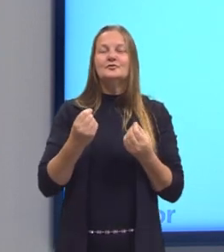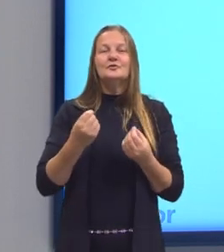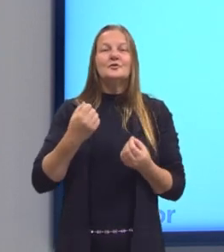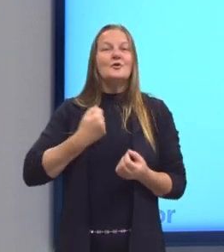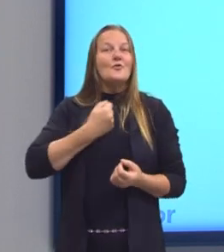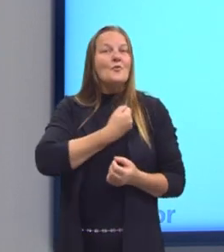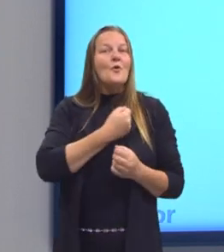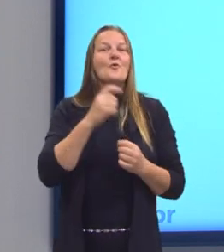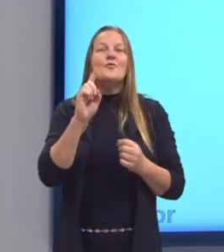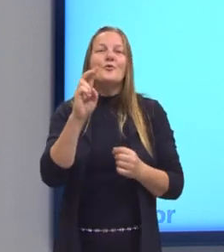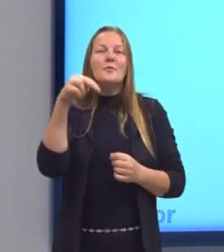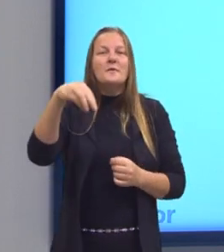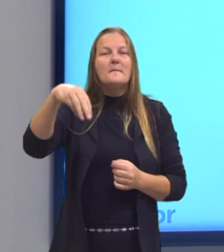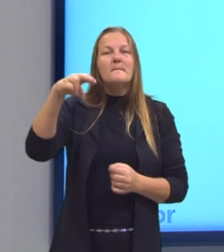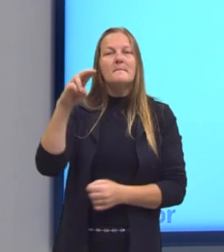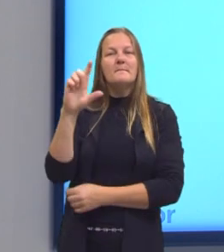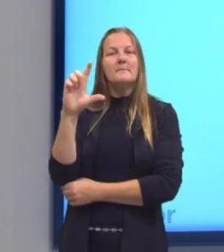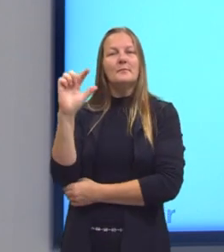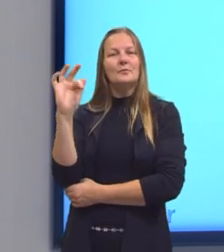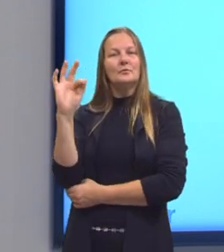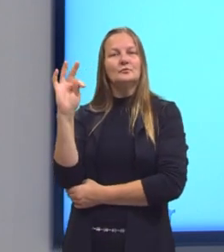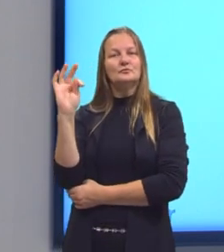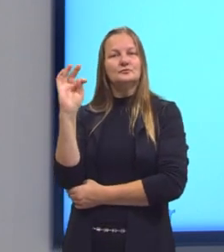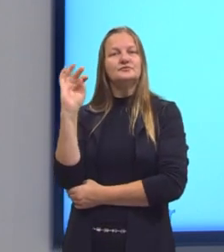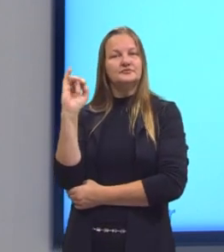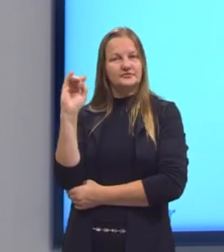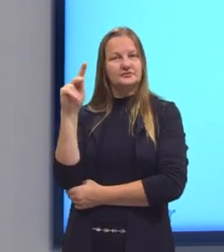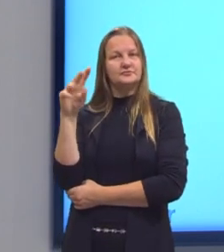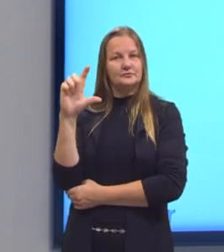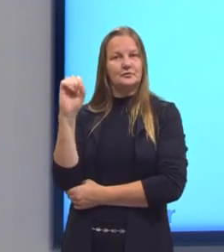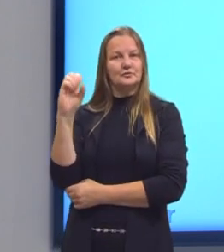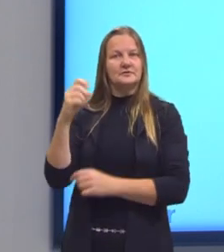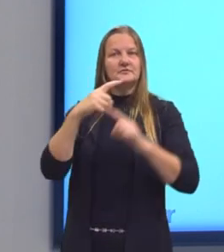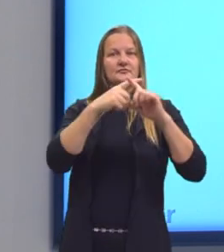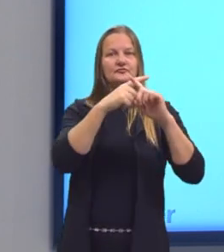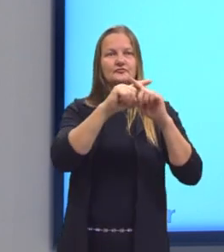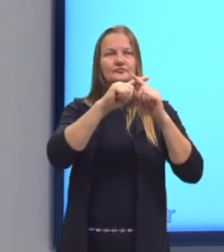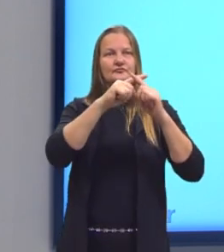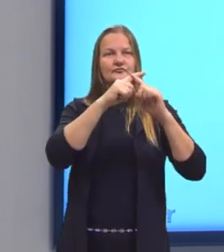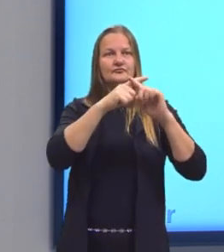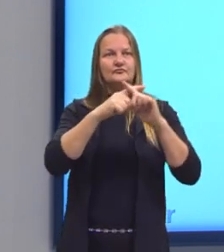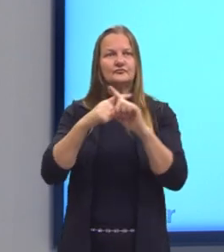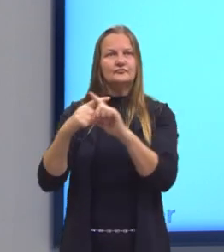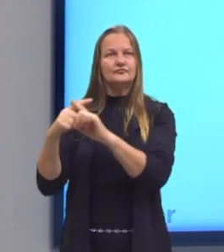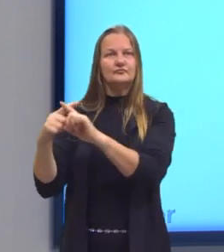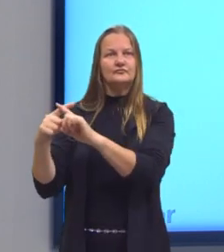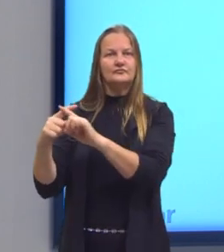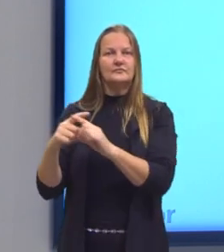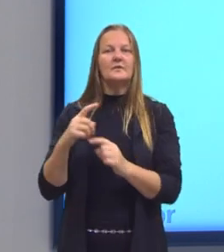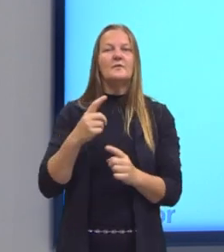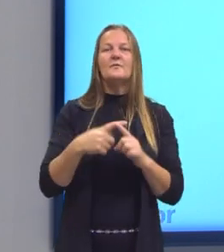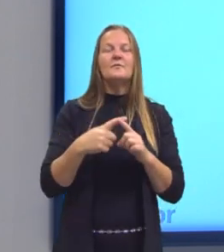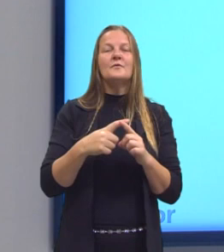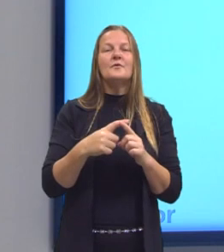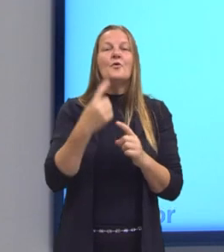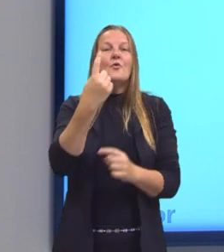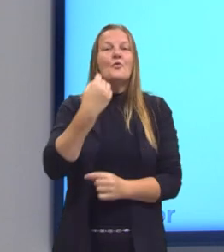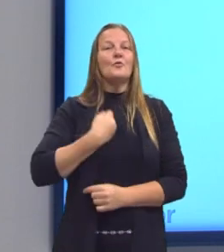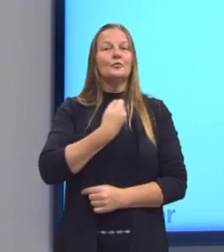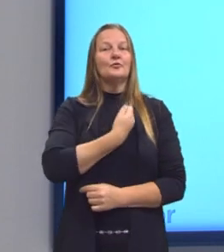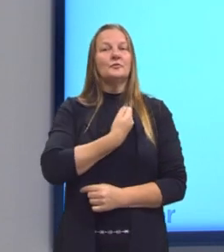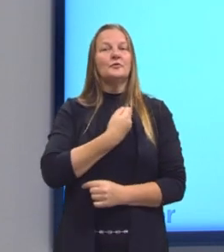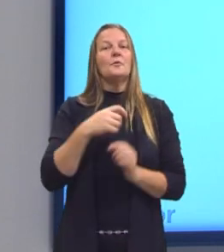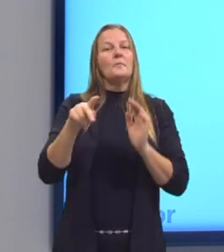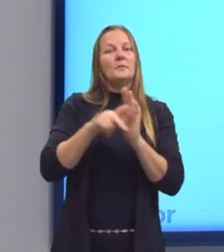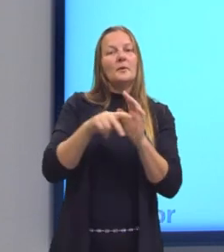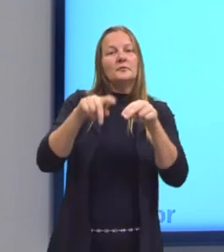múltiplos. O que que seriam os múltiplos, né? É o produto, então, na multiplicação de um número pelos